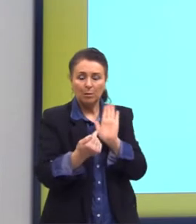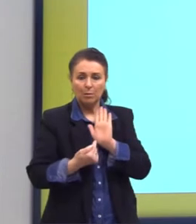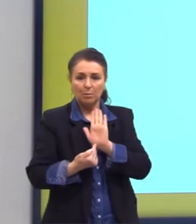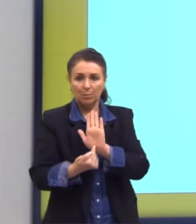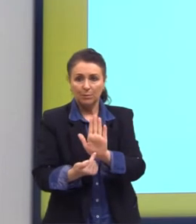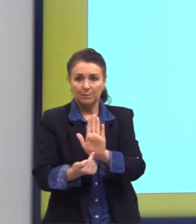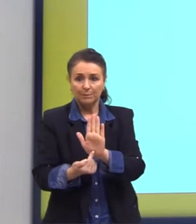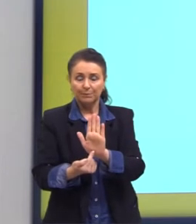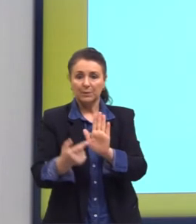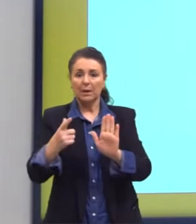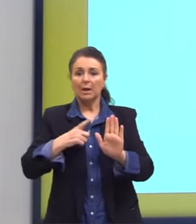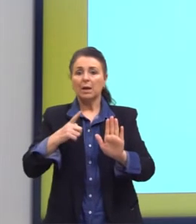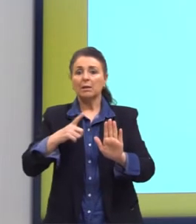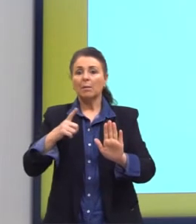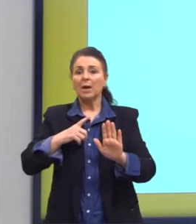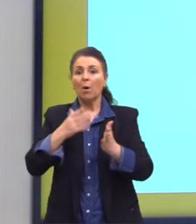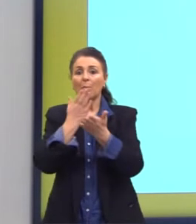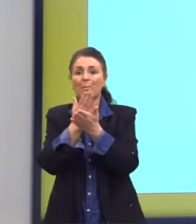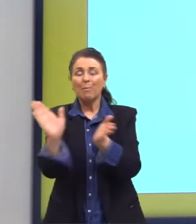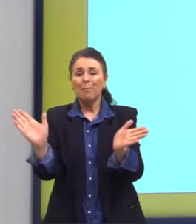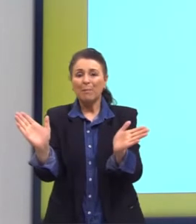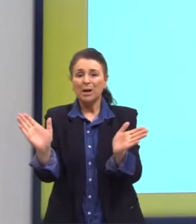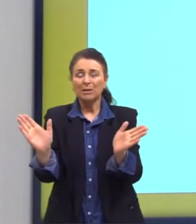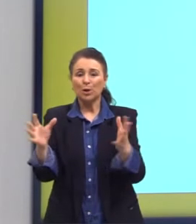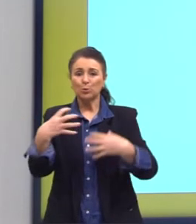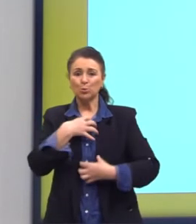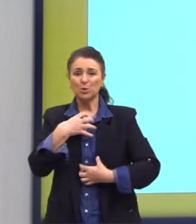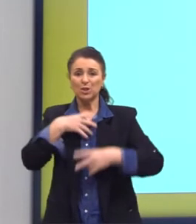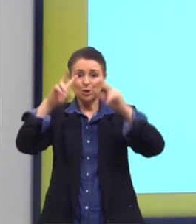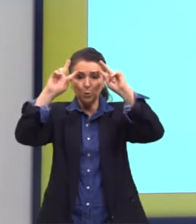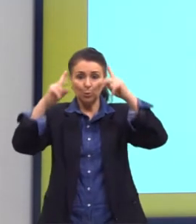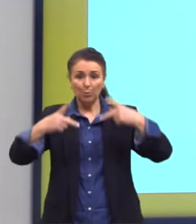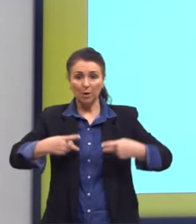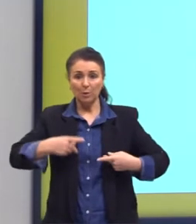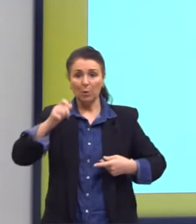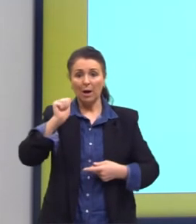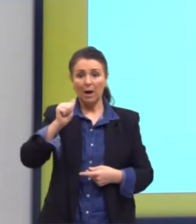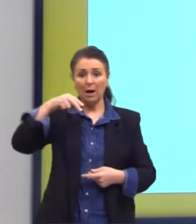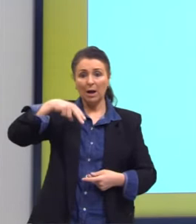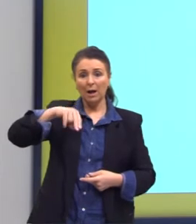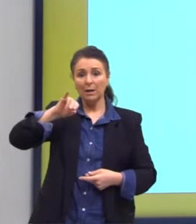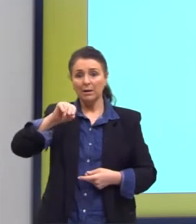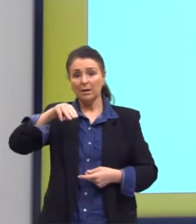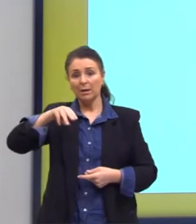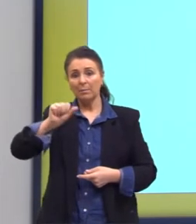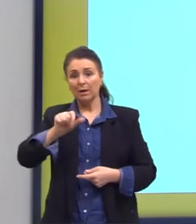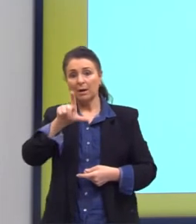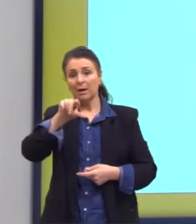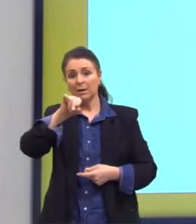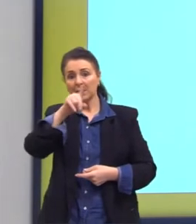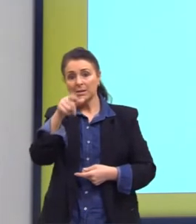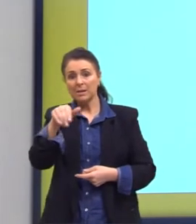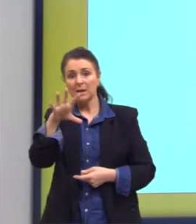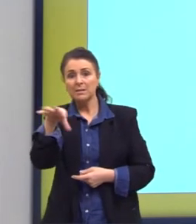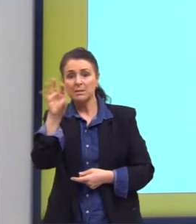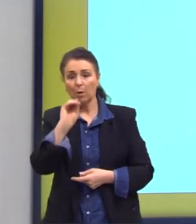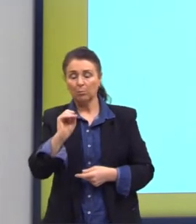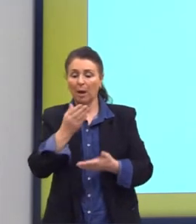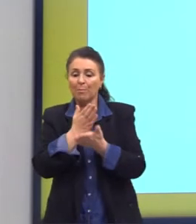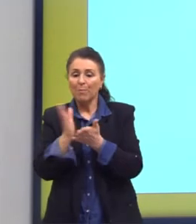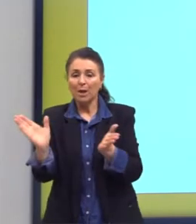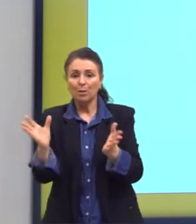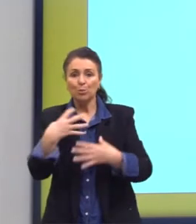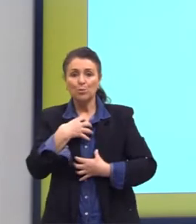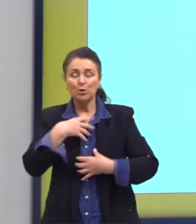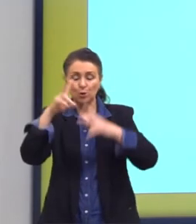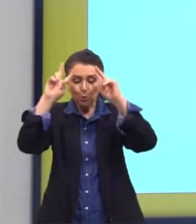vocês, animalização de personagens. Vocês podem achar essa palavra um pouquinho estranha, mas é exatamente